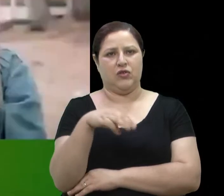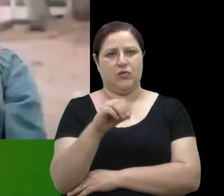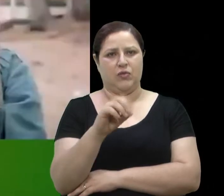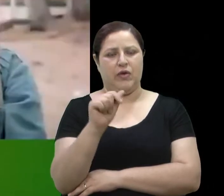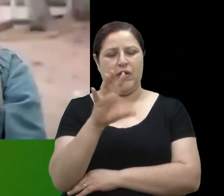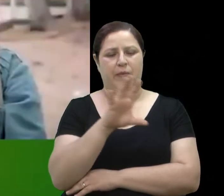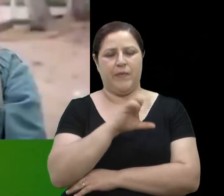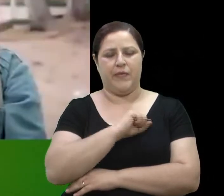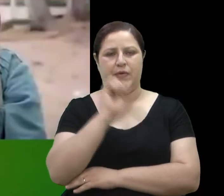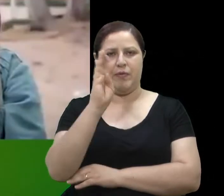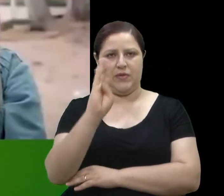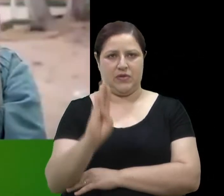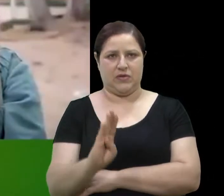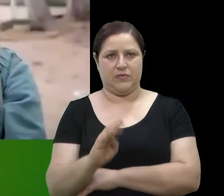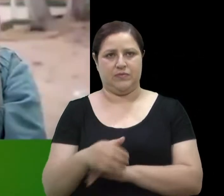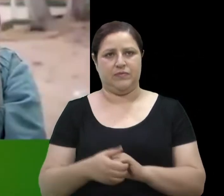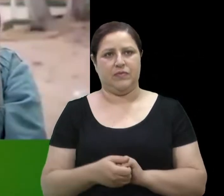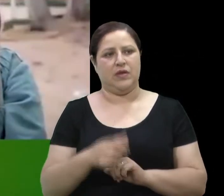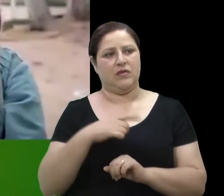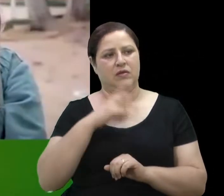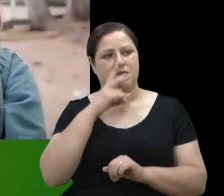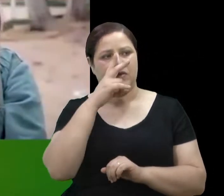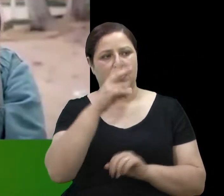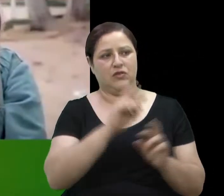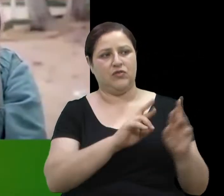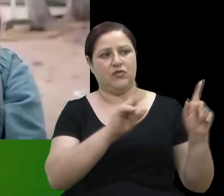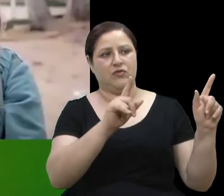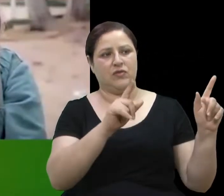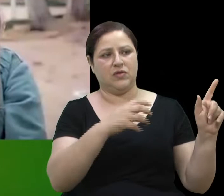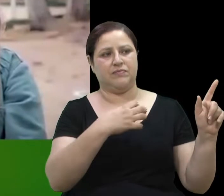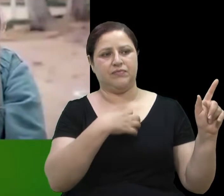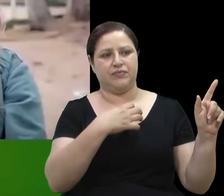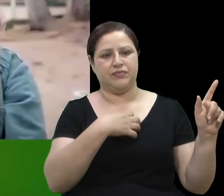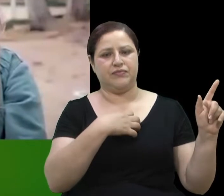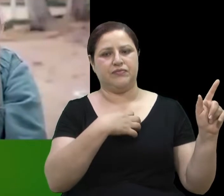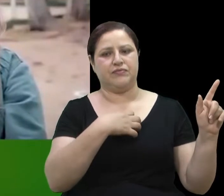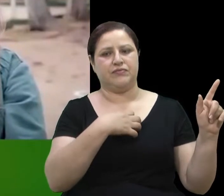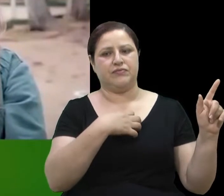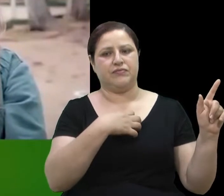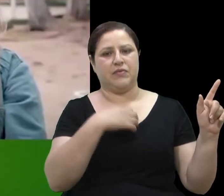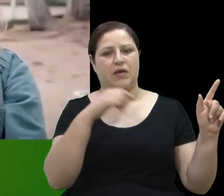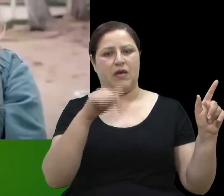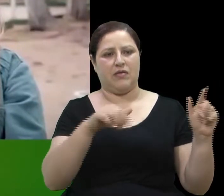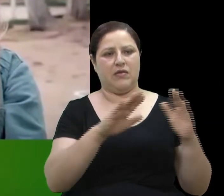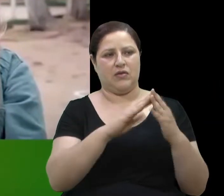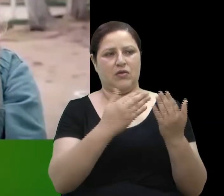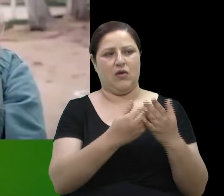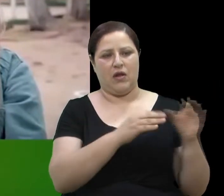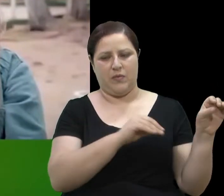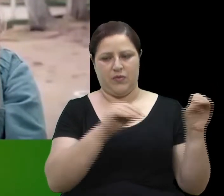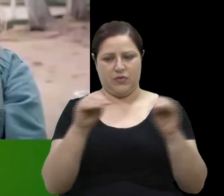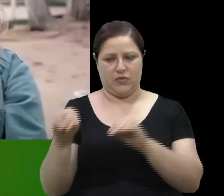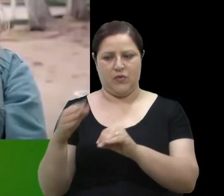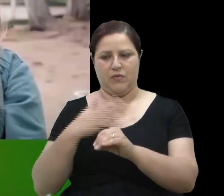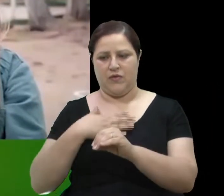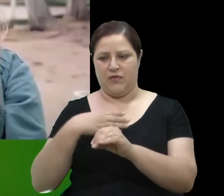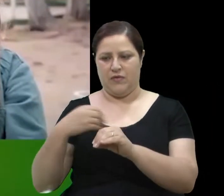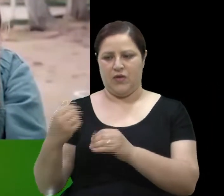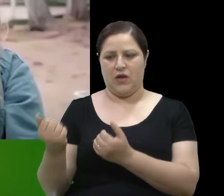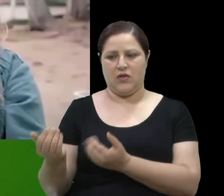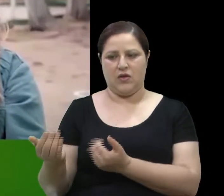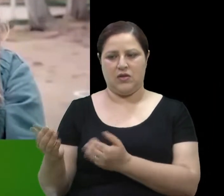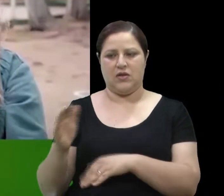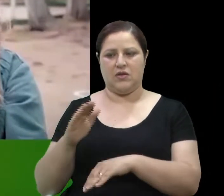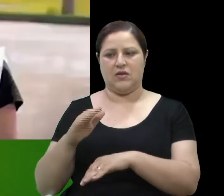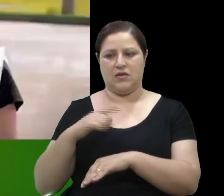A grande diferença que eu senti nessa mudança do cívico-militar é que hoje o meu filho é um adolescente mais